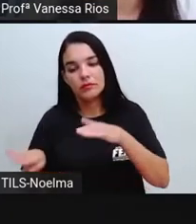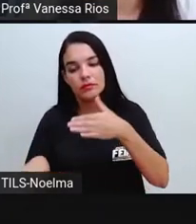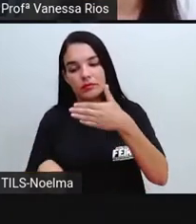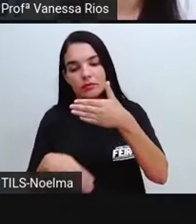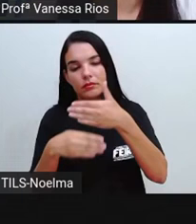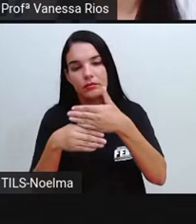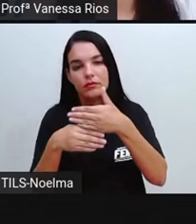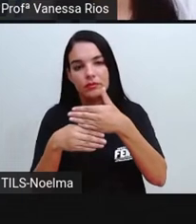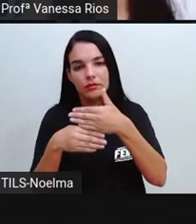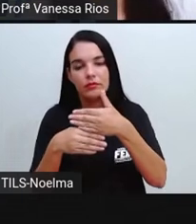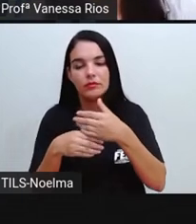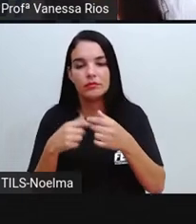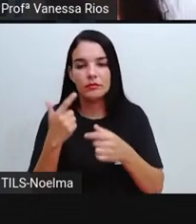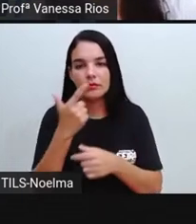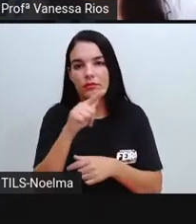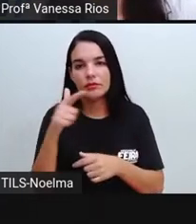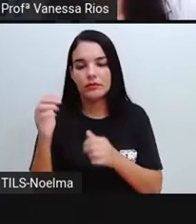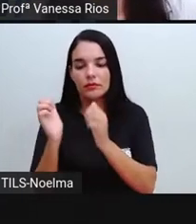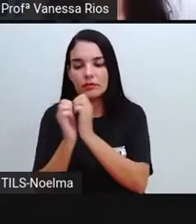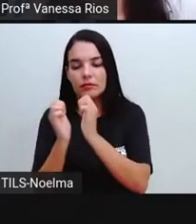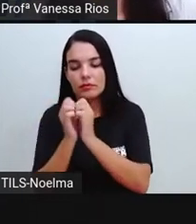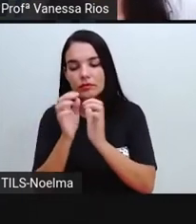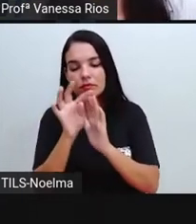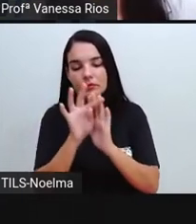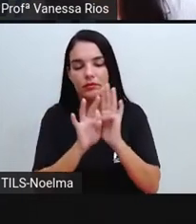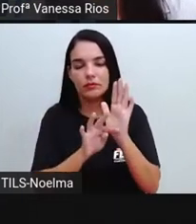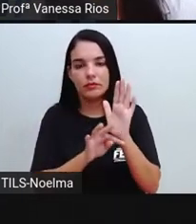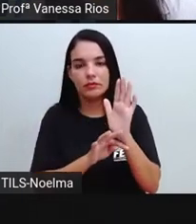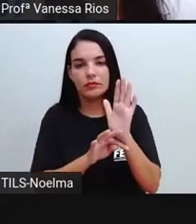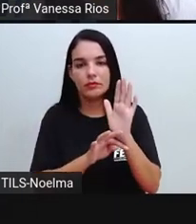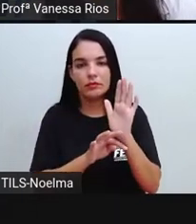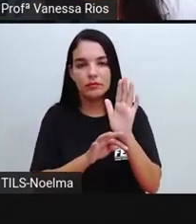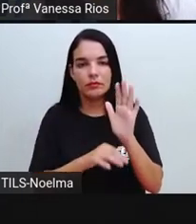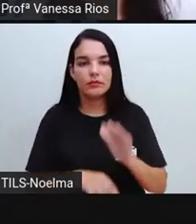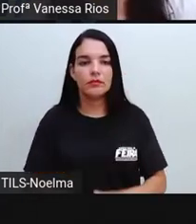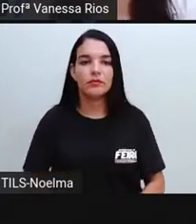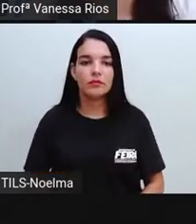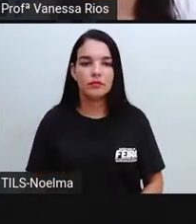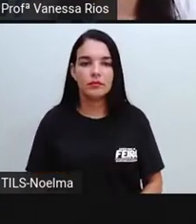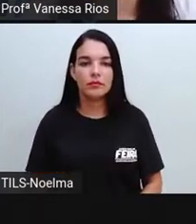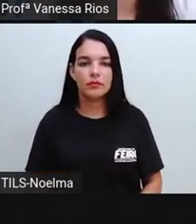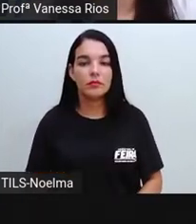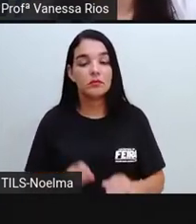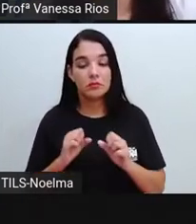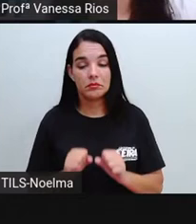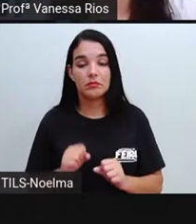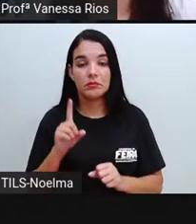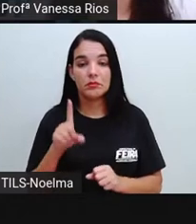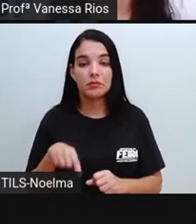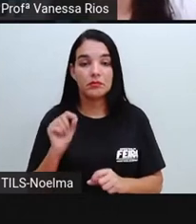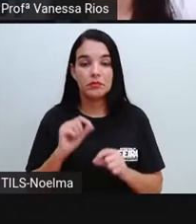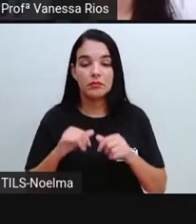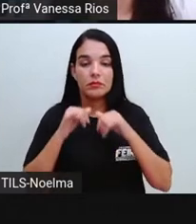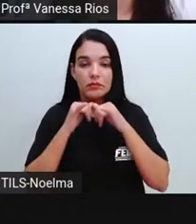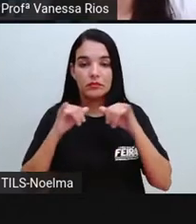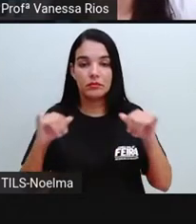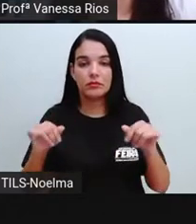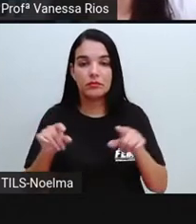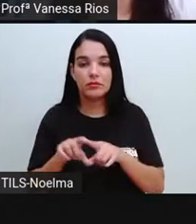textuais. Então uma entrevista pode servir para complementar as informações de uma notícia ou de uma